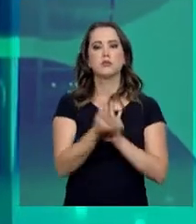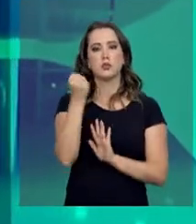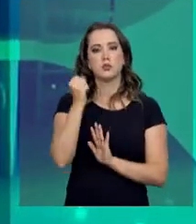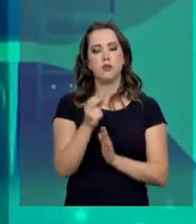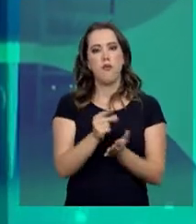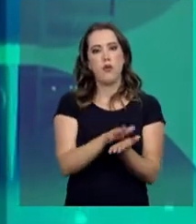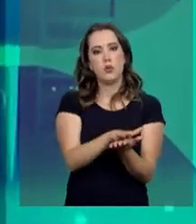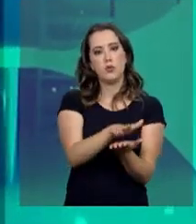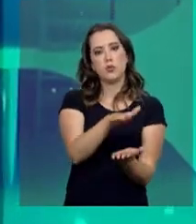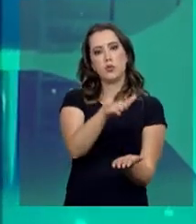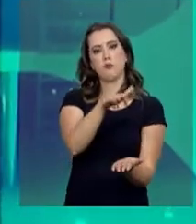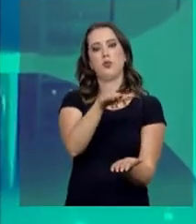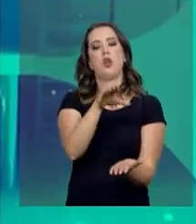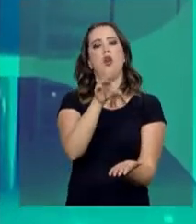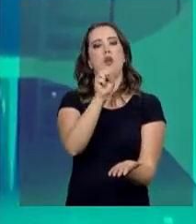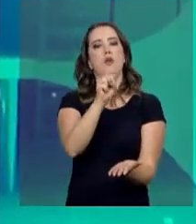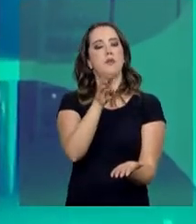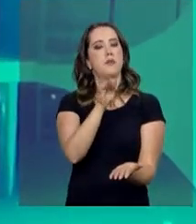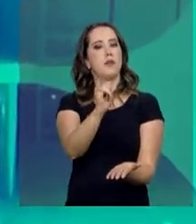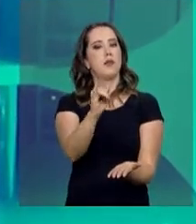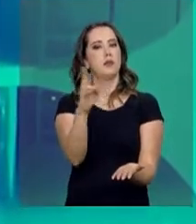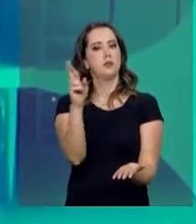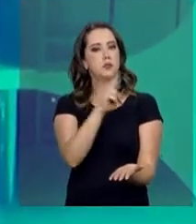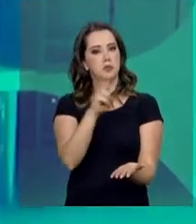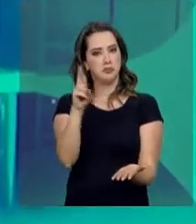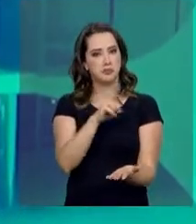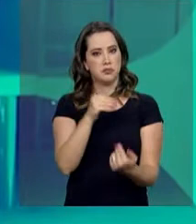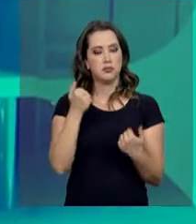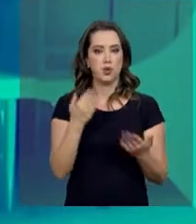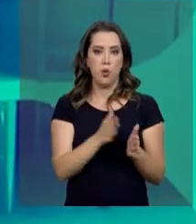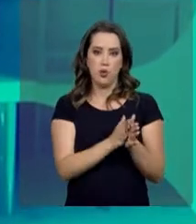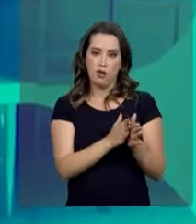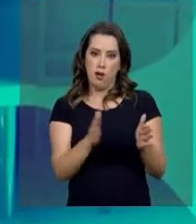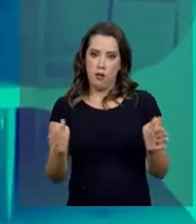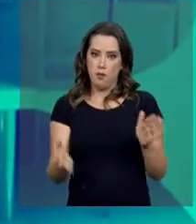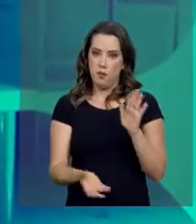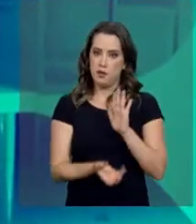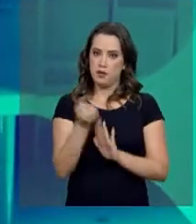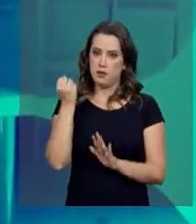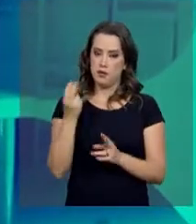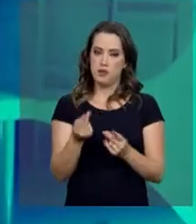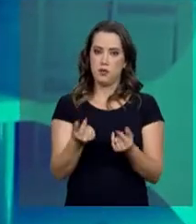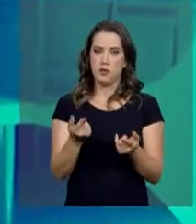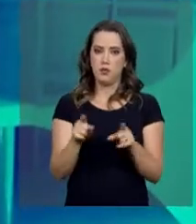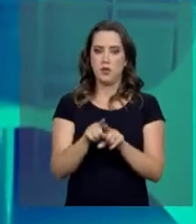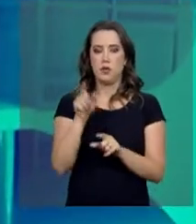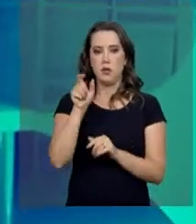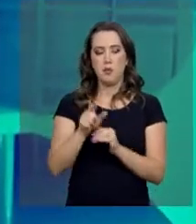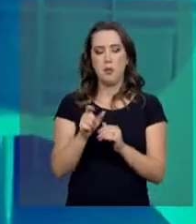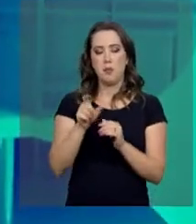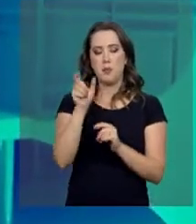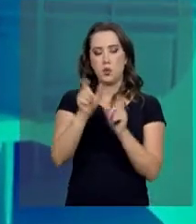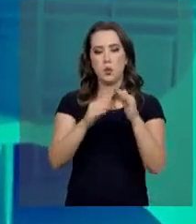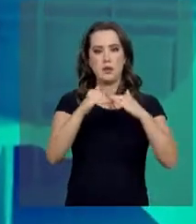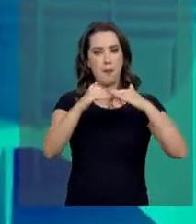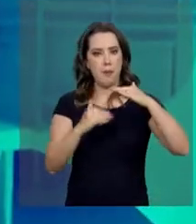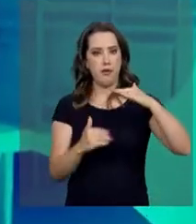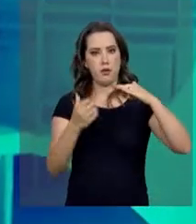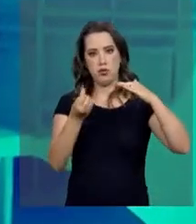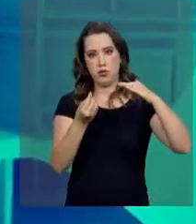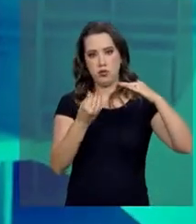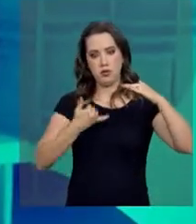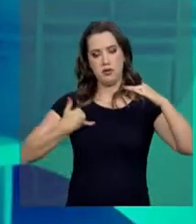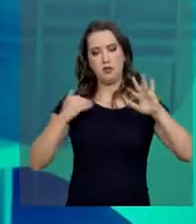montante de 8 bilhões e 100 milhões de reais. O prazo para saque dessas cotas para trabalhadores com menos de 60 anos